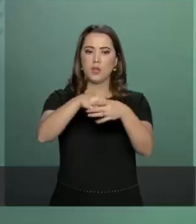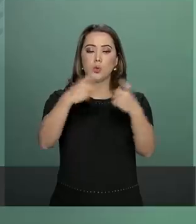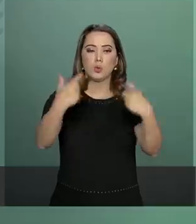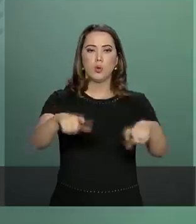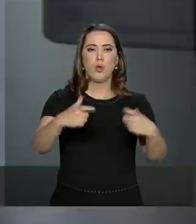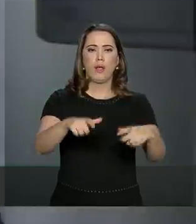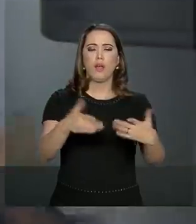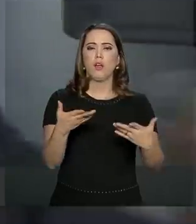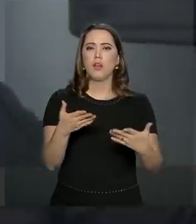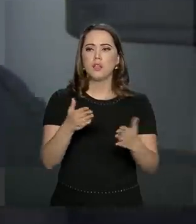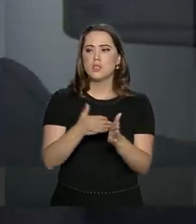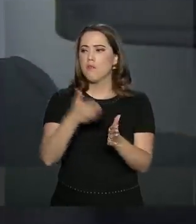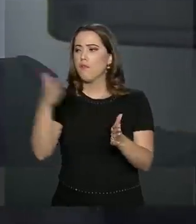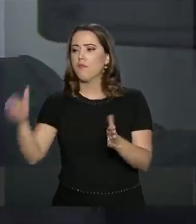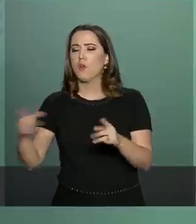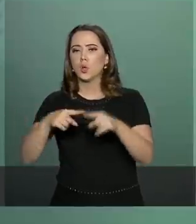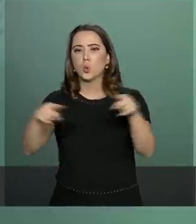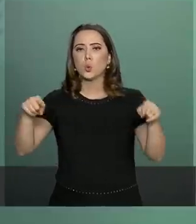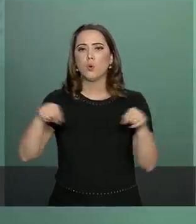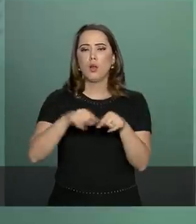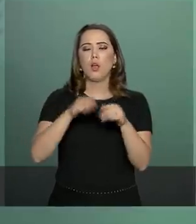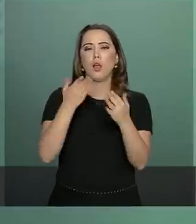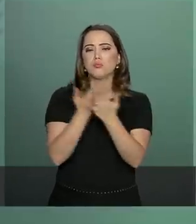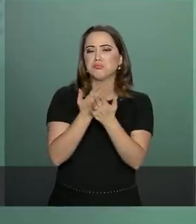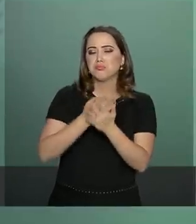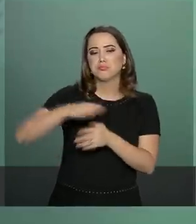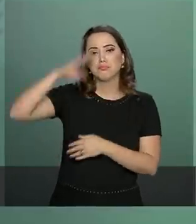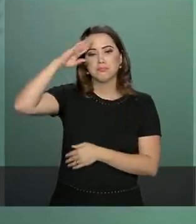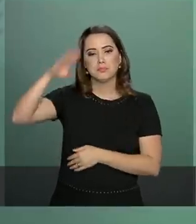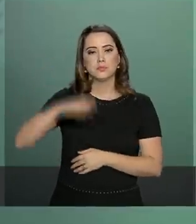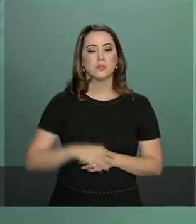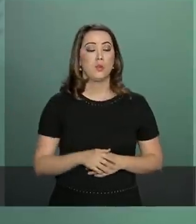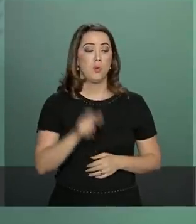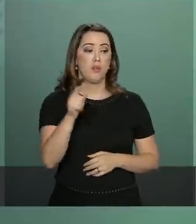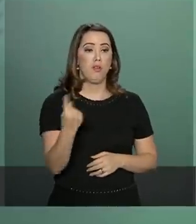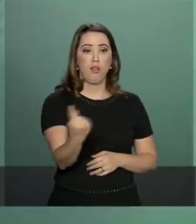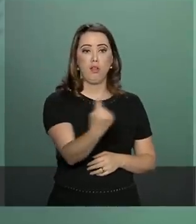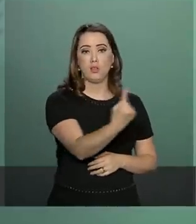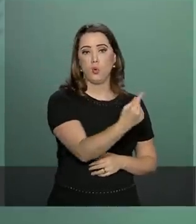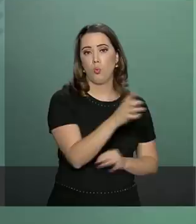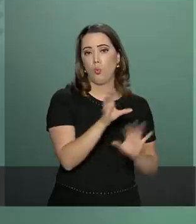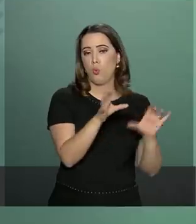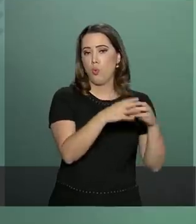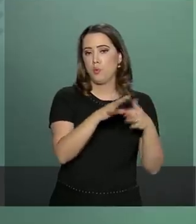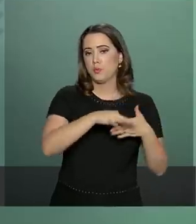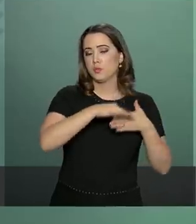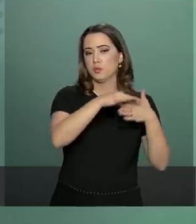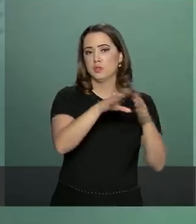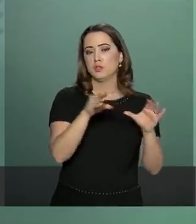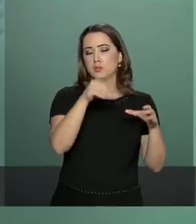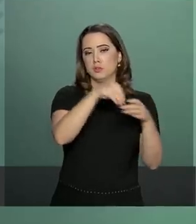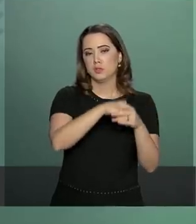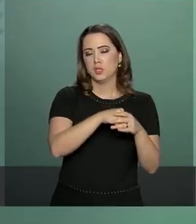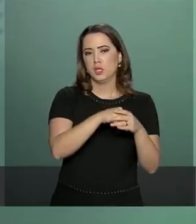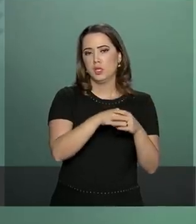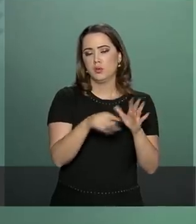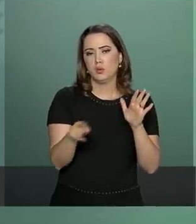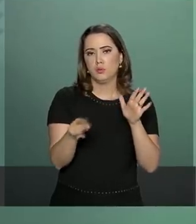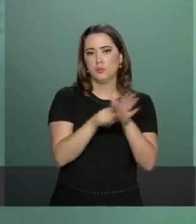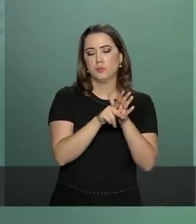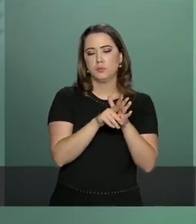fora dos quartéis aquilo que os comandantes acharem dentro das suas respectivas guarnições e dentro do contexto